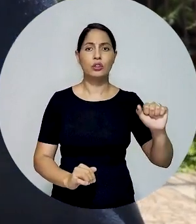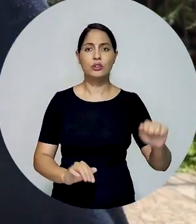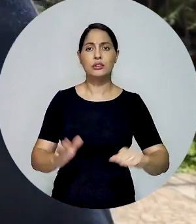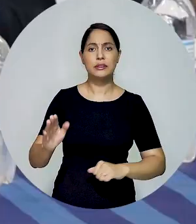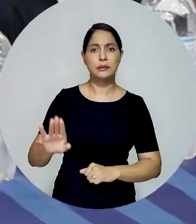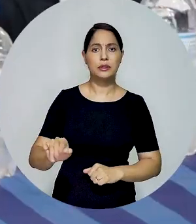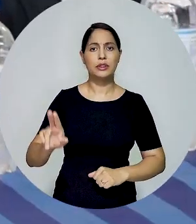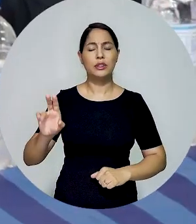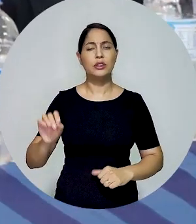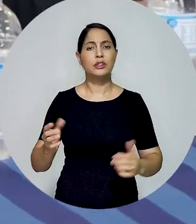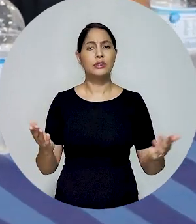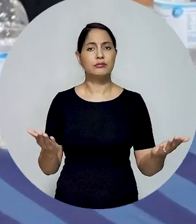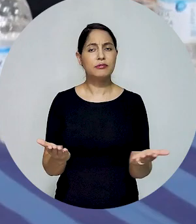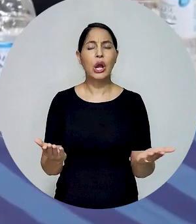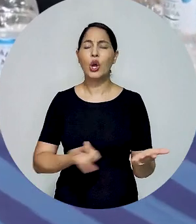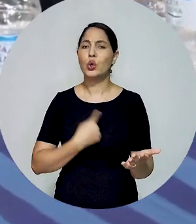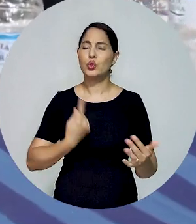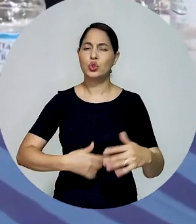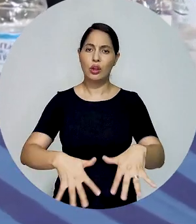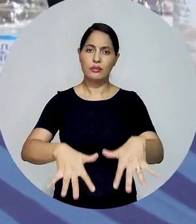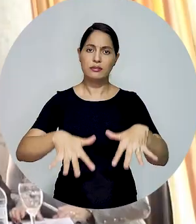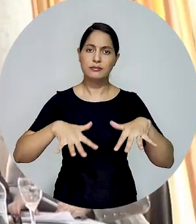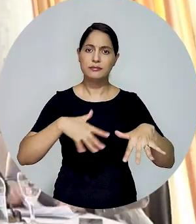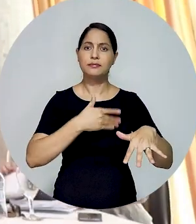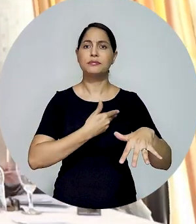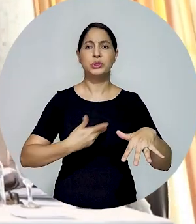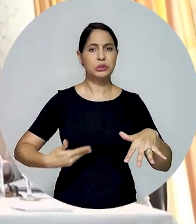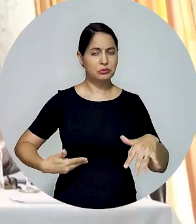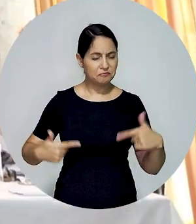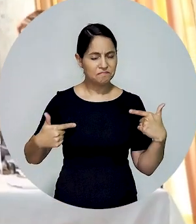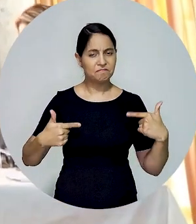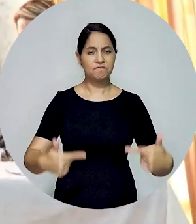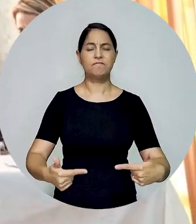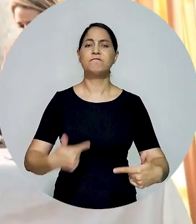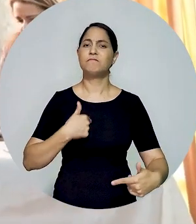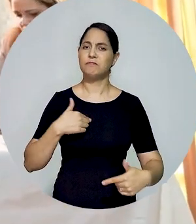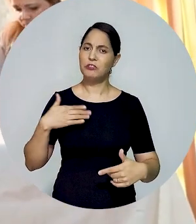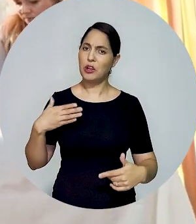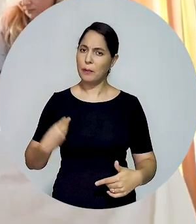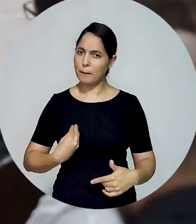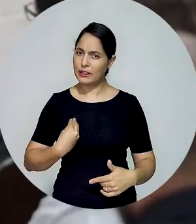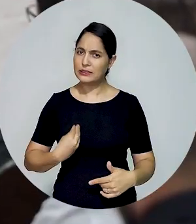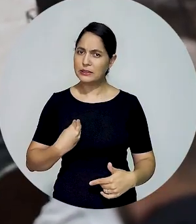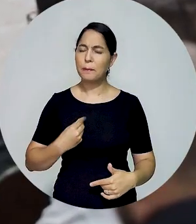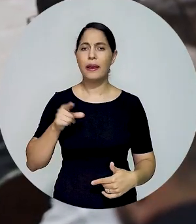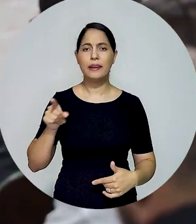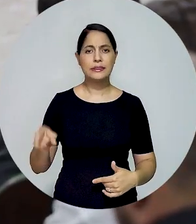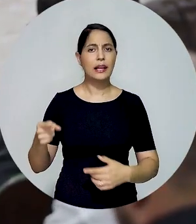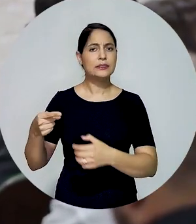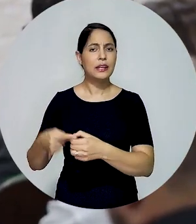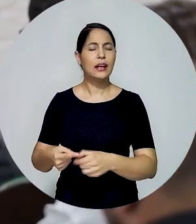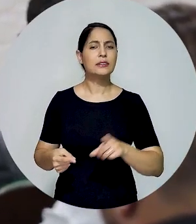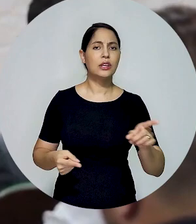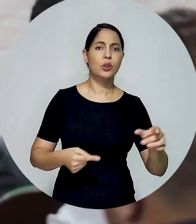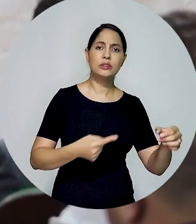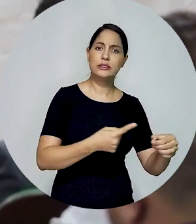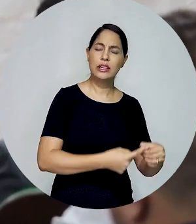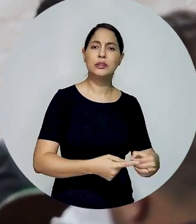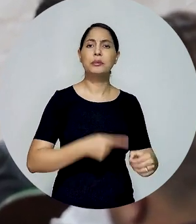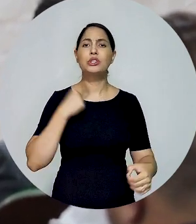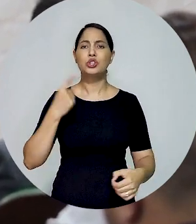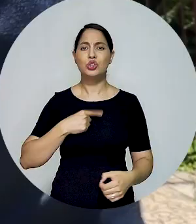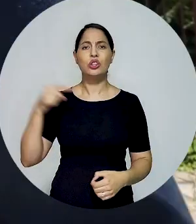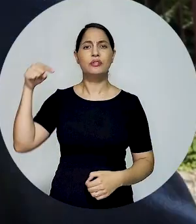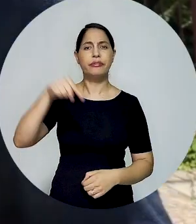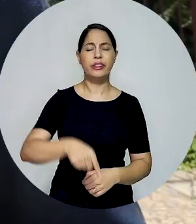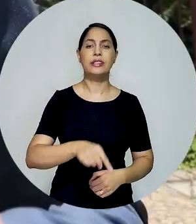Cardoso Lopes pelas grandes audiências públicas que participei realizadas lá em Bagé e Santana do Livramento. Mas desde o primeiro momento nos mobilizamos,